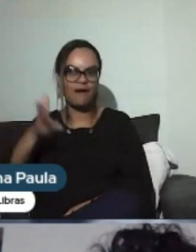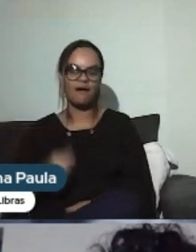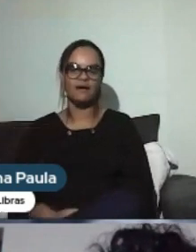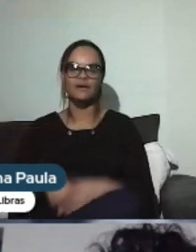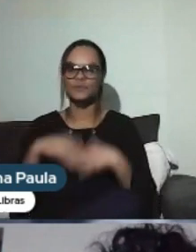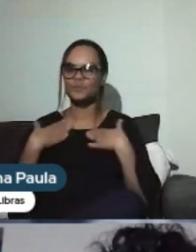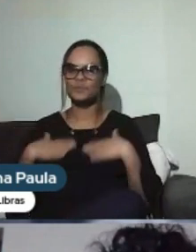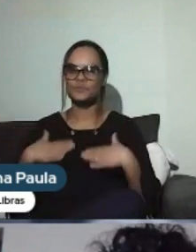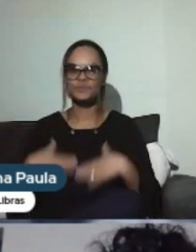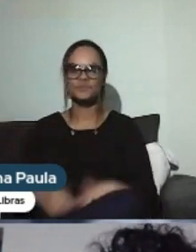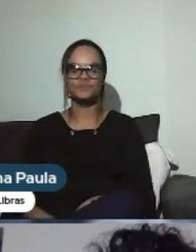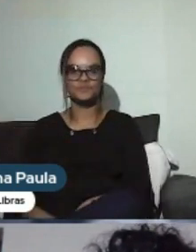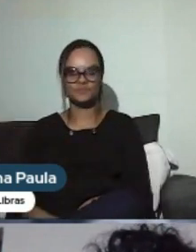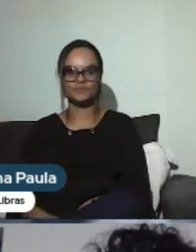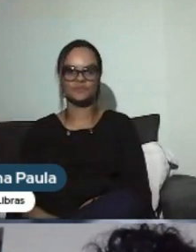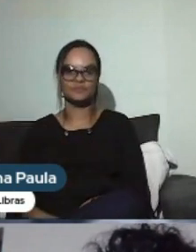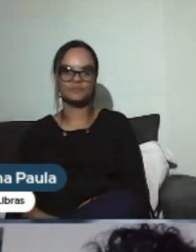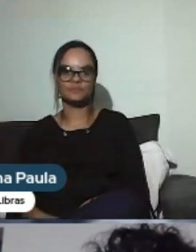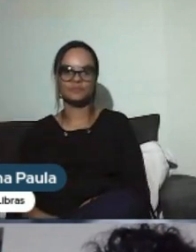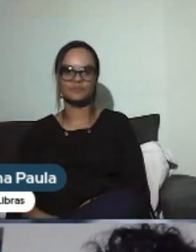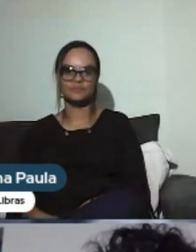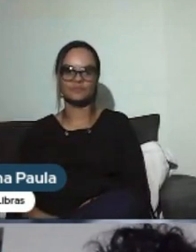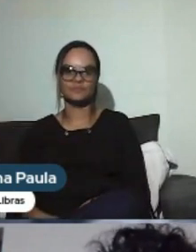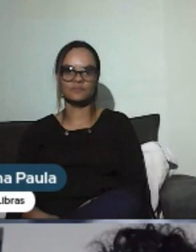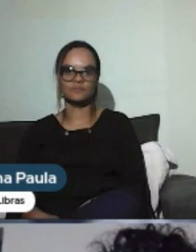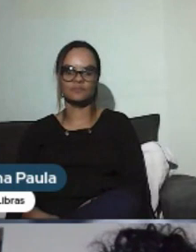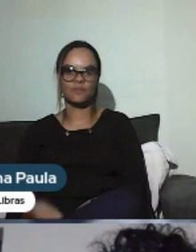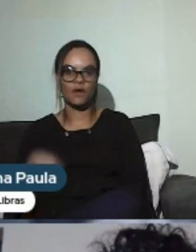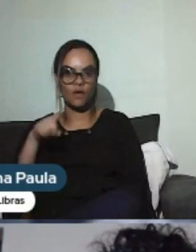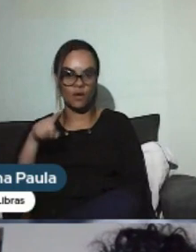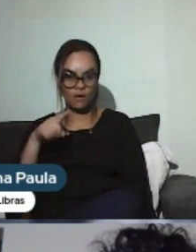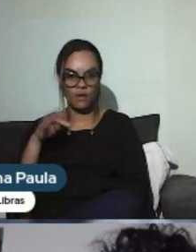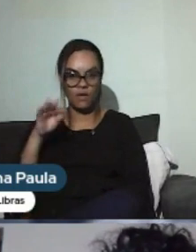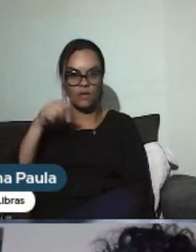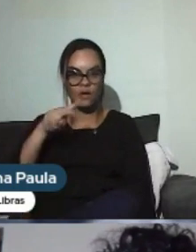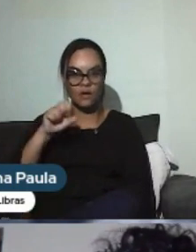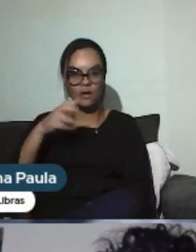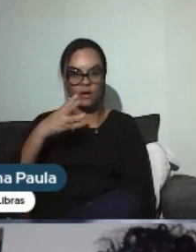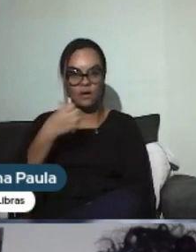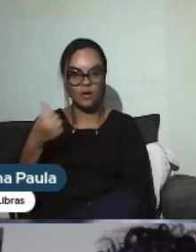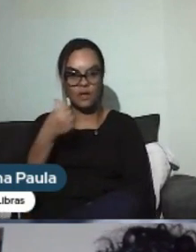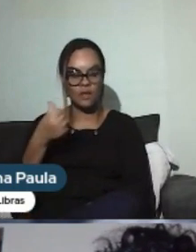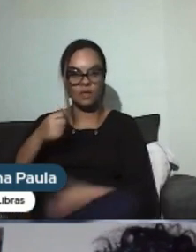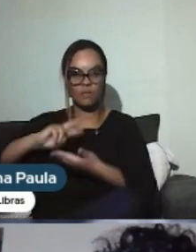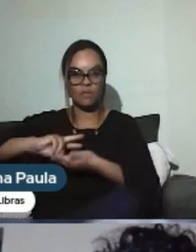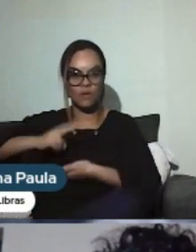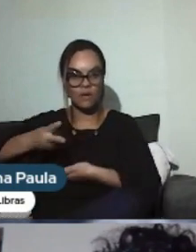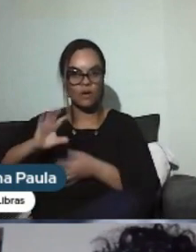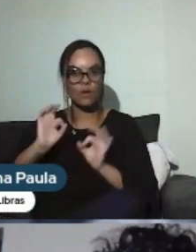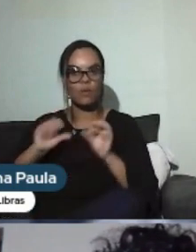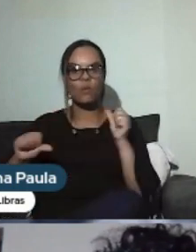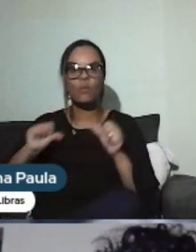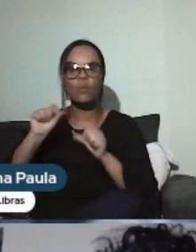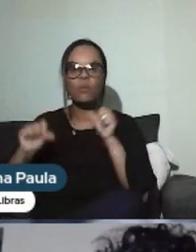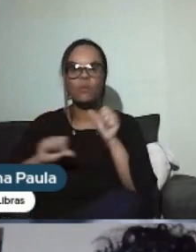tranquilo. O Fernando, você com 46 dias de transplante, o que que já mudou pra